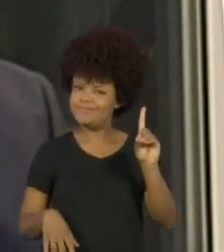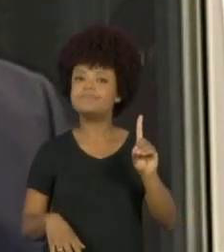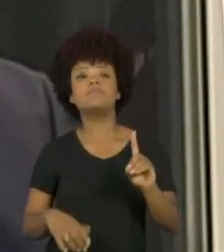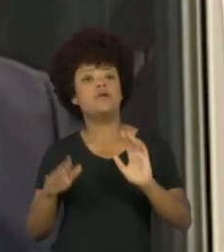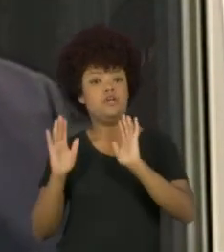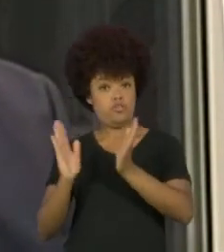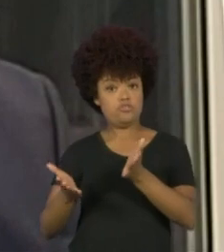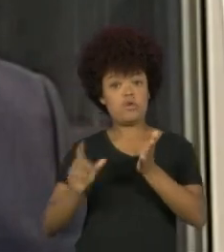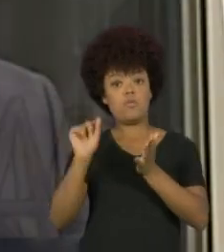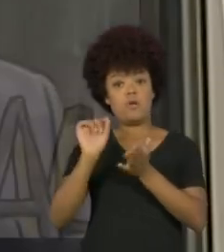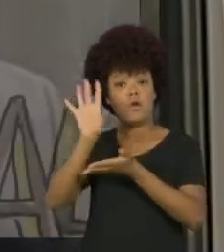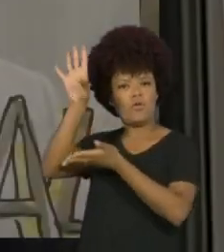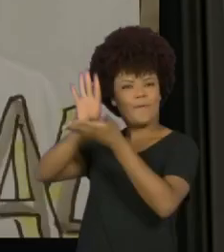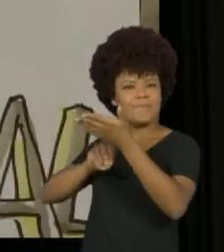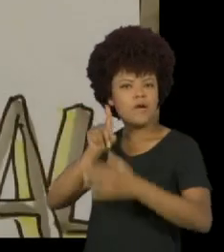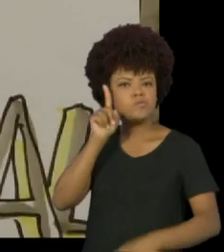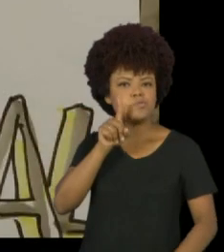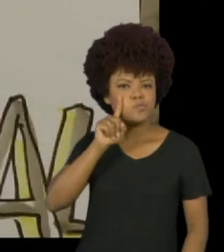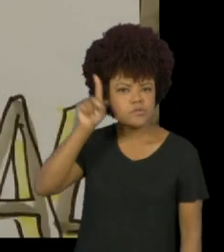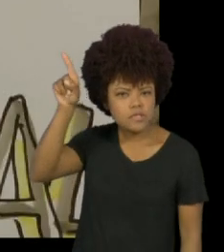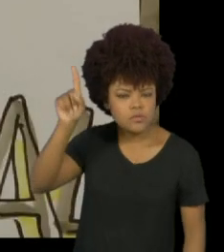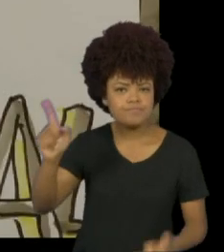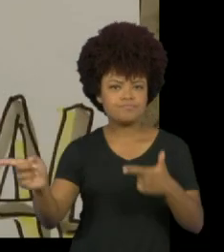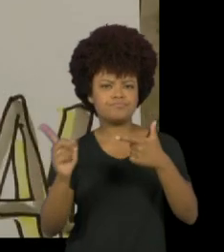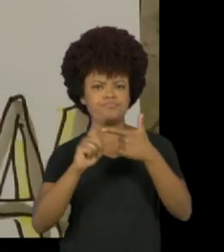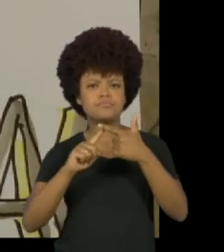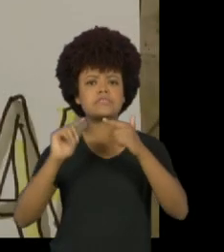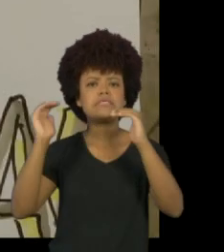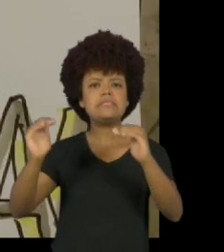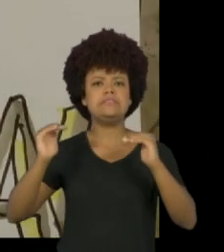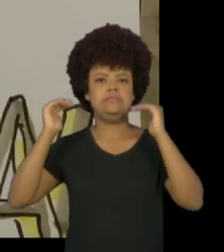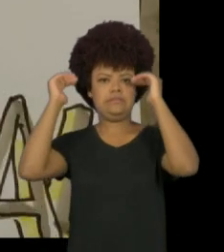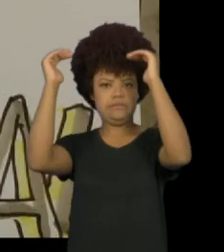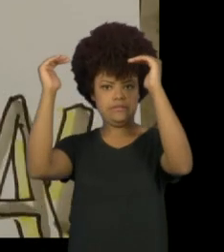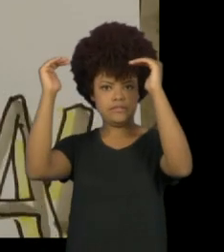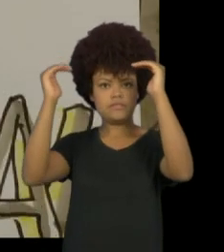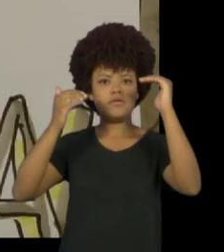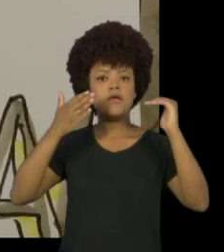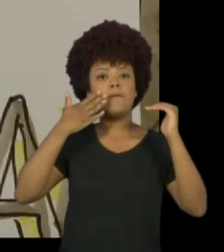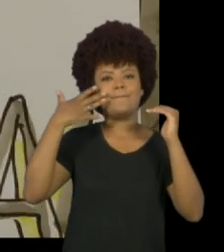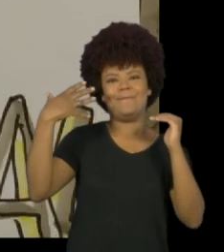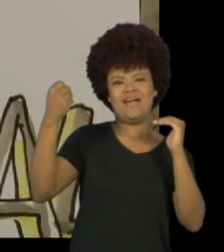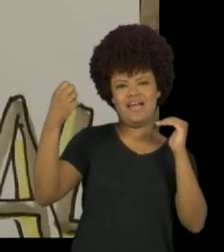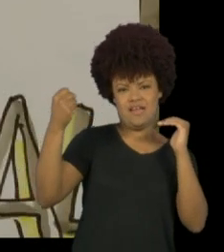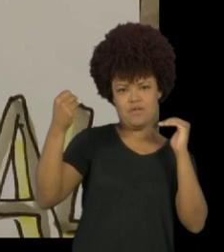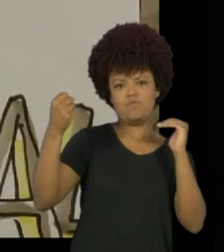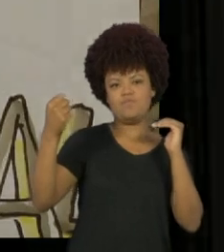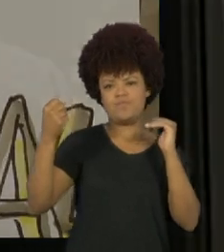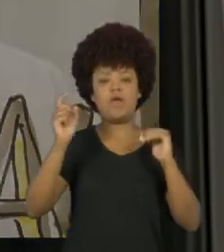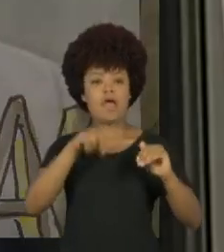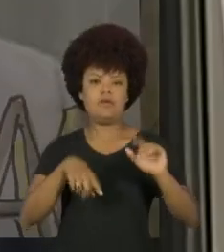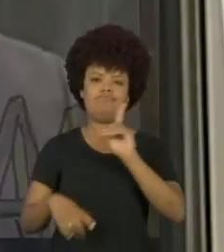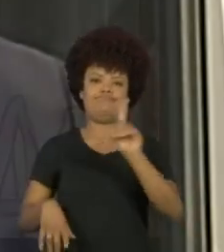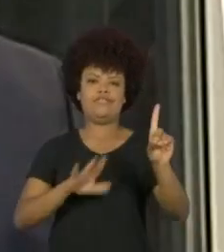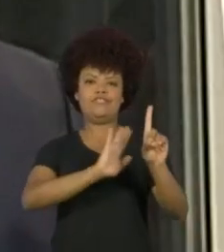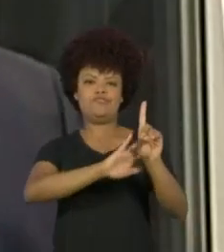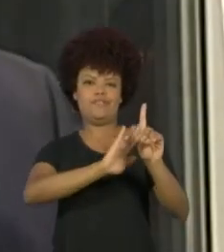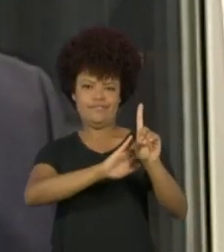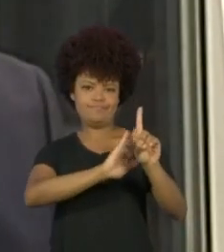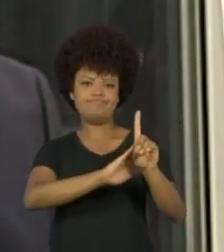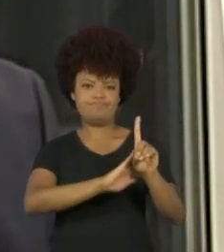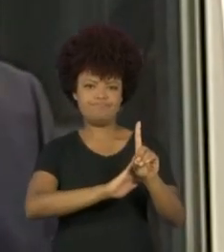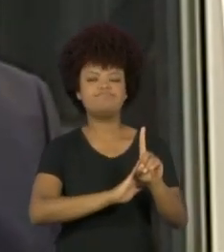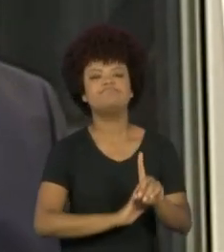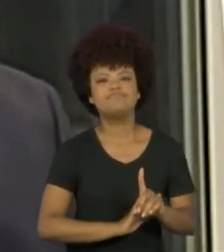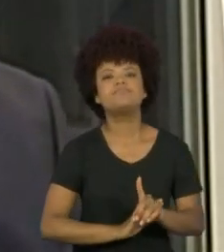Essas coisas todas. O supremacista White Power. Ou seja, quem faz isso, a pauta identitária com foco